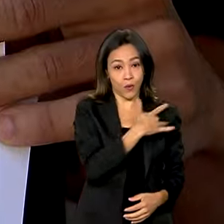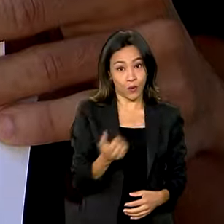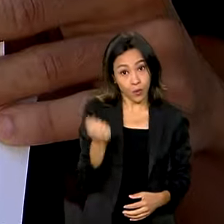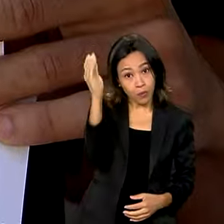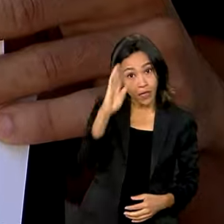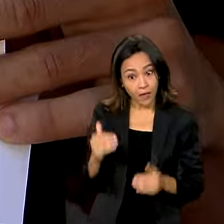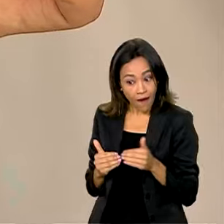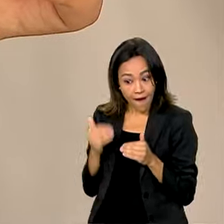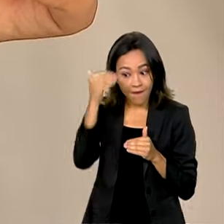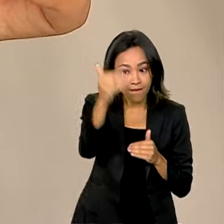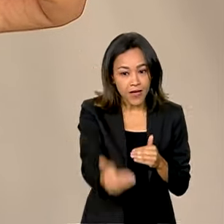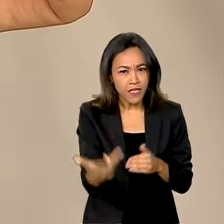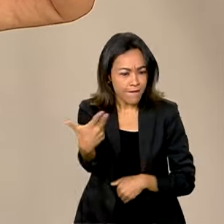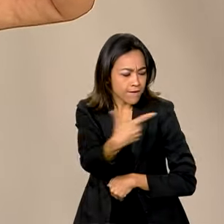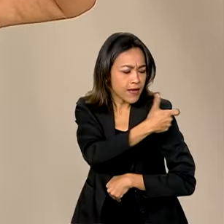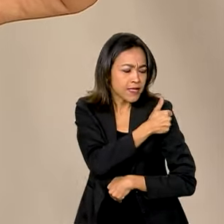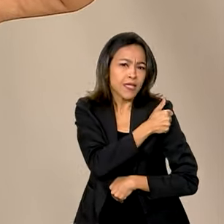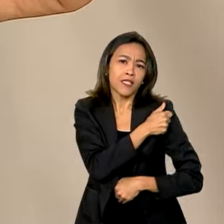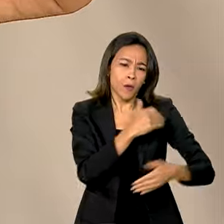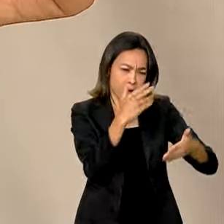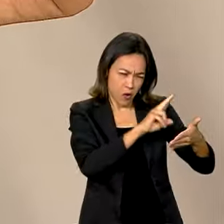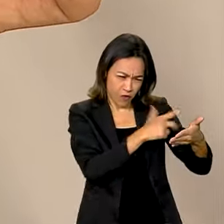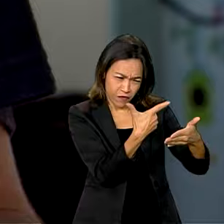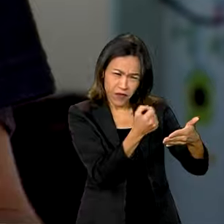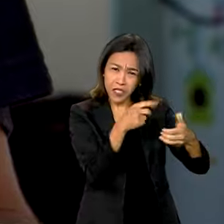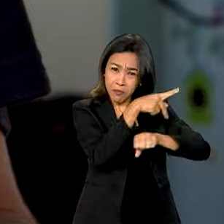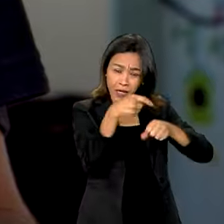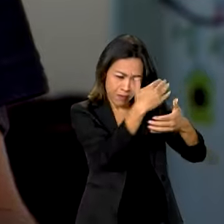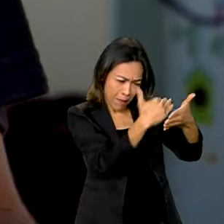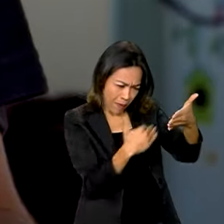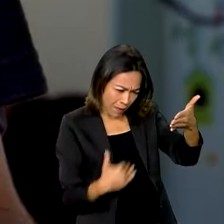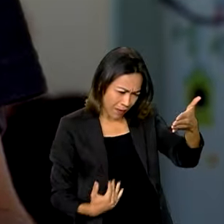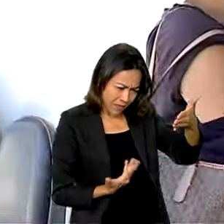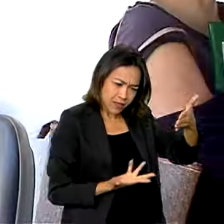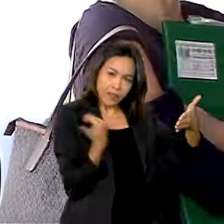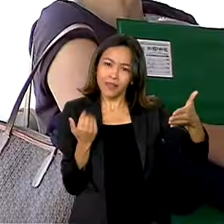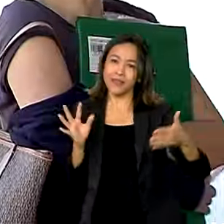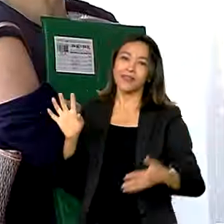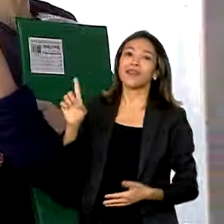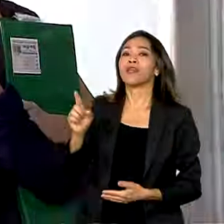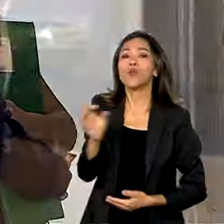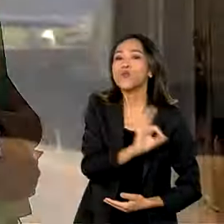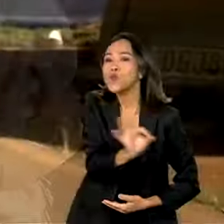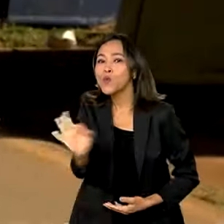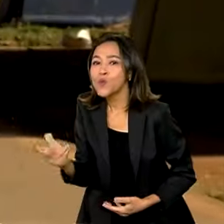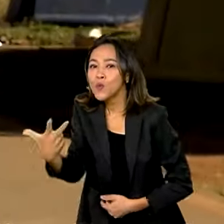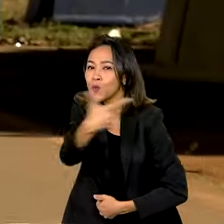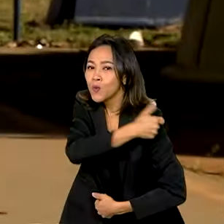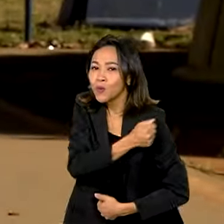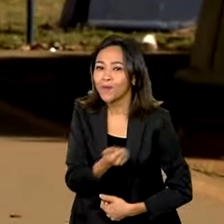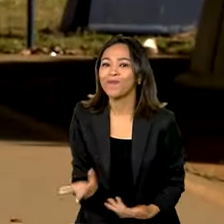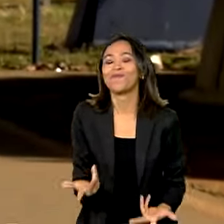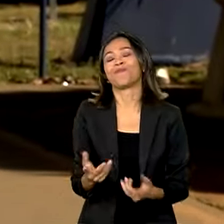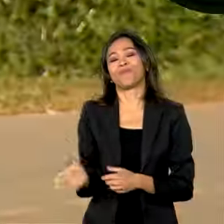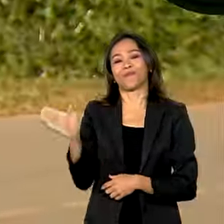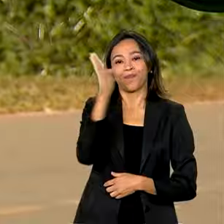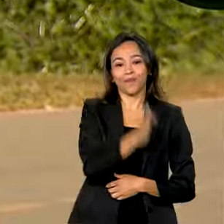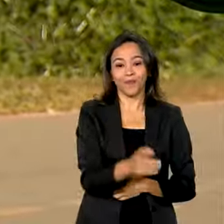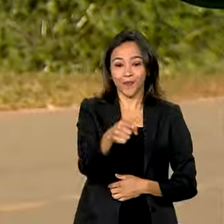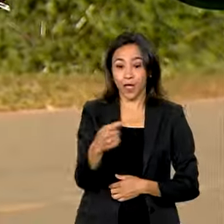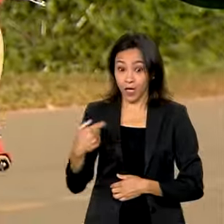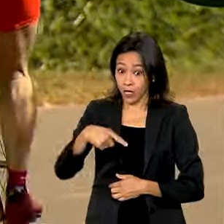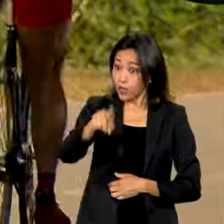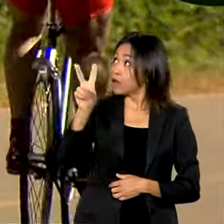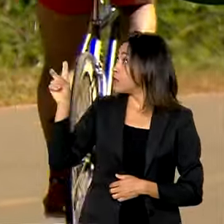Brasil avança na vacinação e sai da lista dos 20 países com mais crianças não vacinadas. Mobilidade,